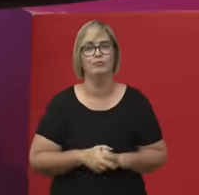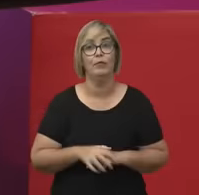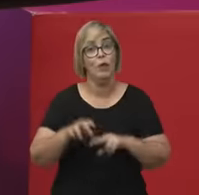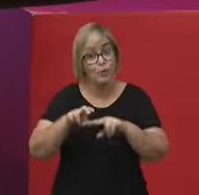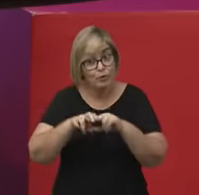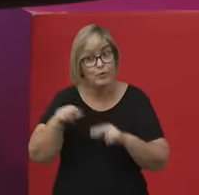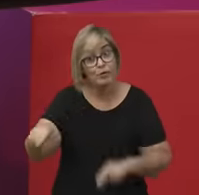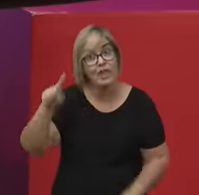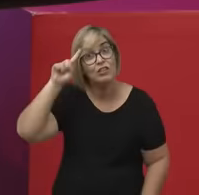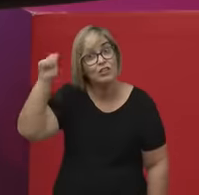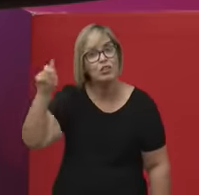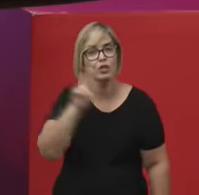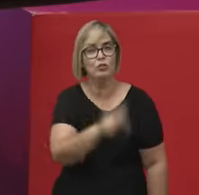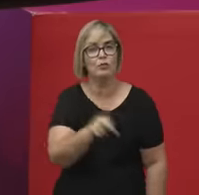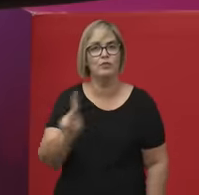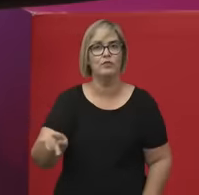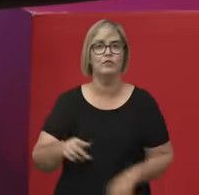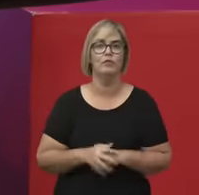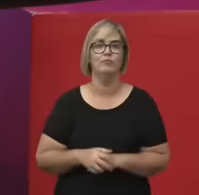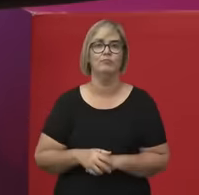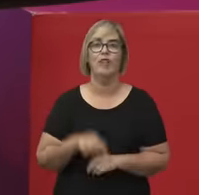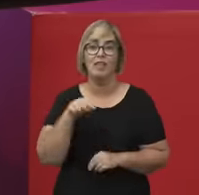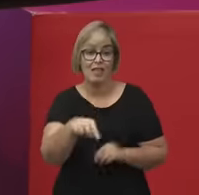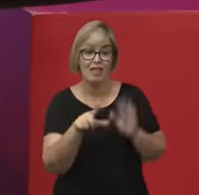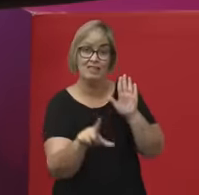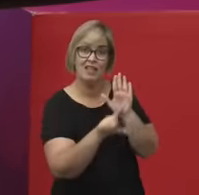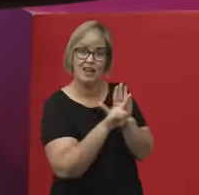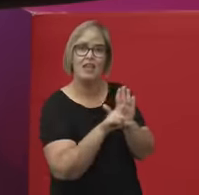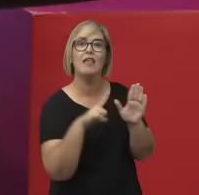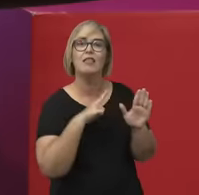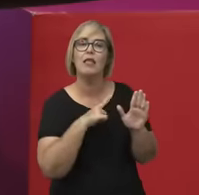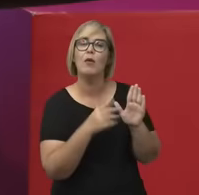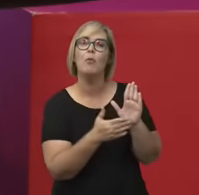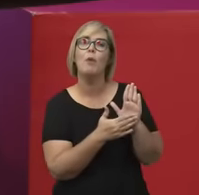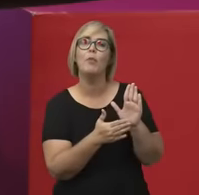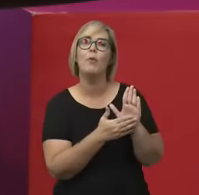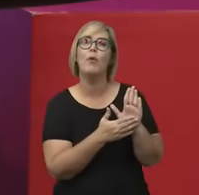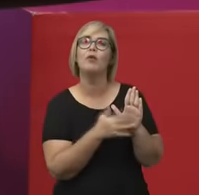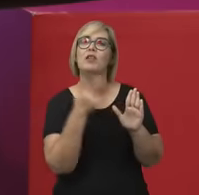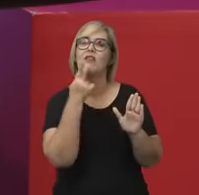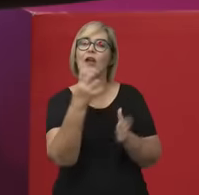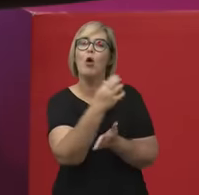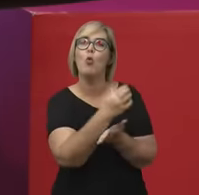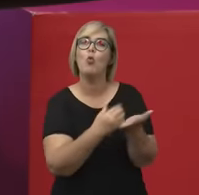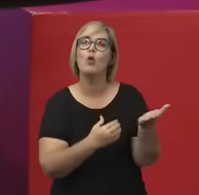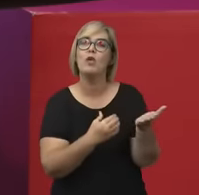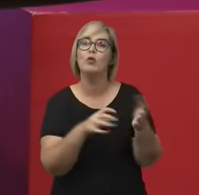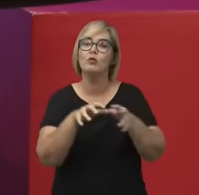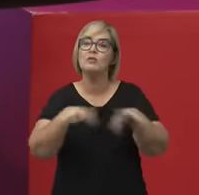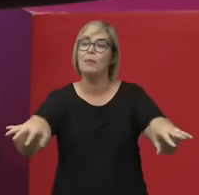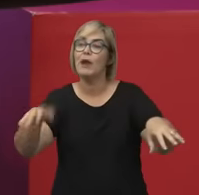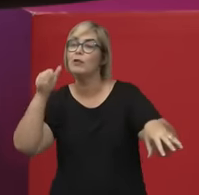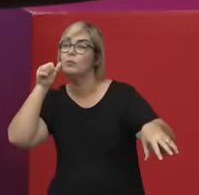Nessa lei, há uma proposta de currículo para a escola das meninas e para a escola dos meninos.